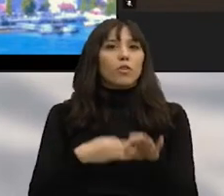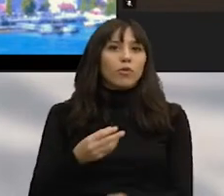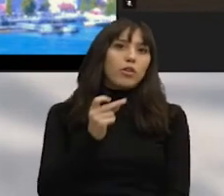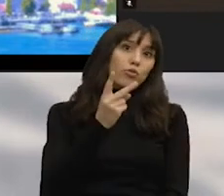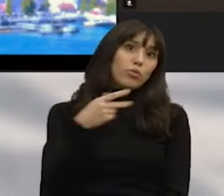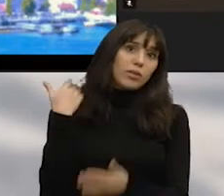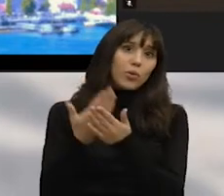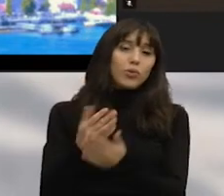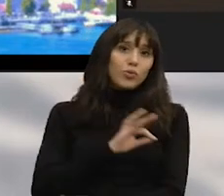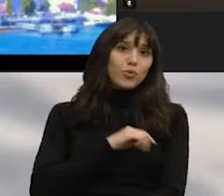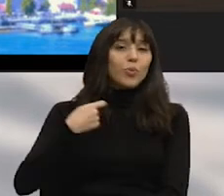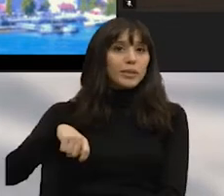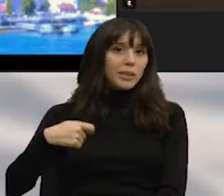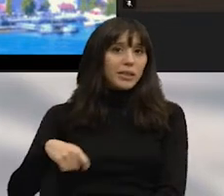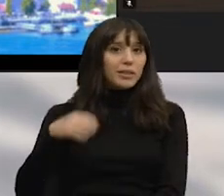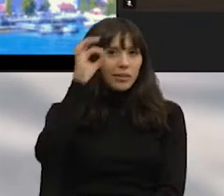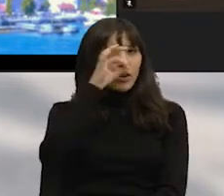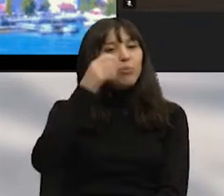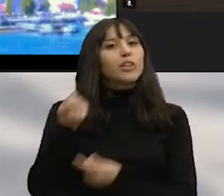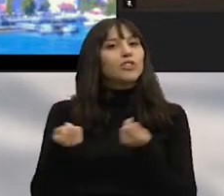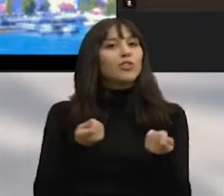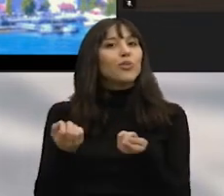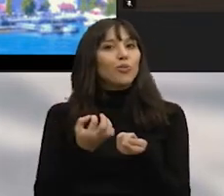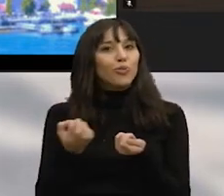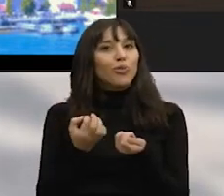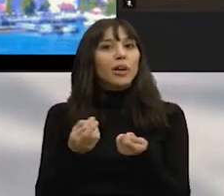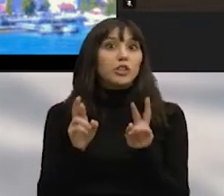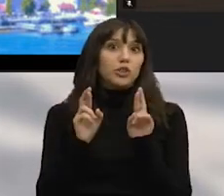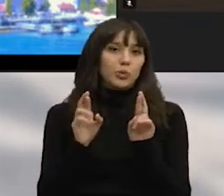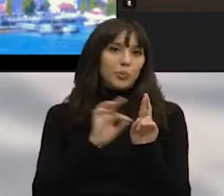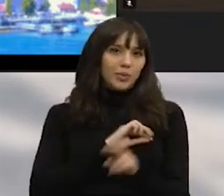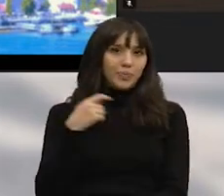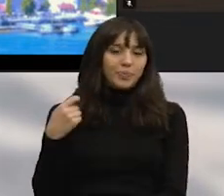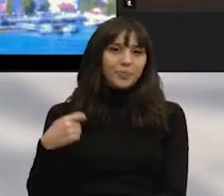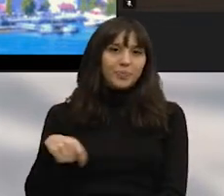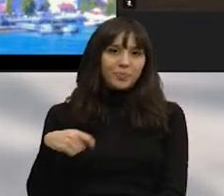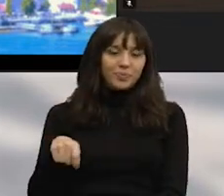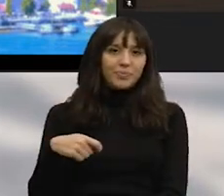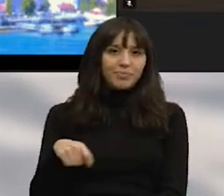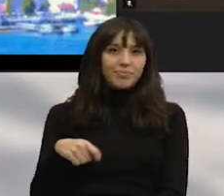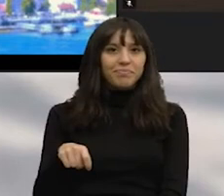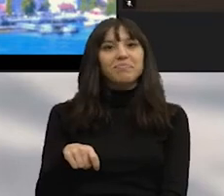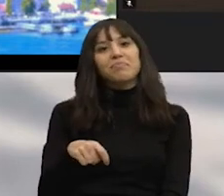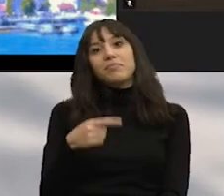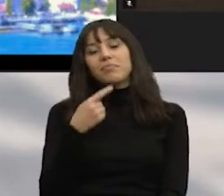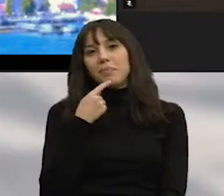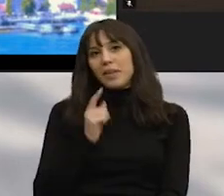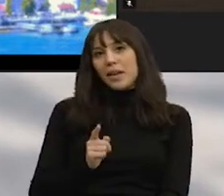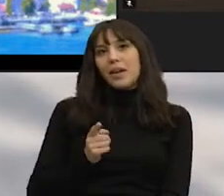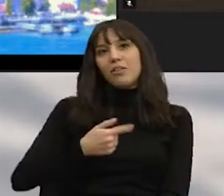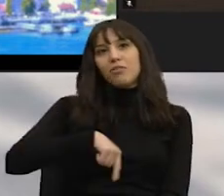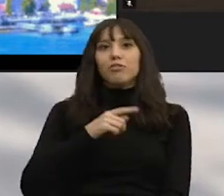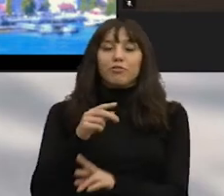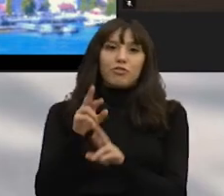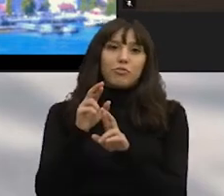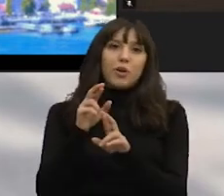anos de governação do Sr. Presidente Carlos Moedas e esperemos que o Sr. Presidente entenda como os nossos desejos